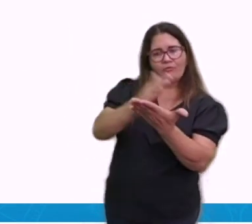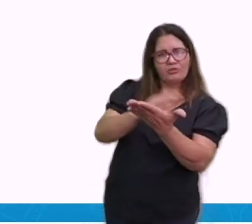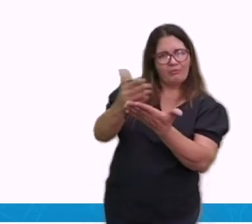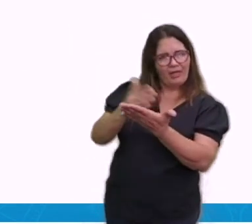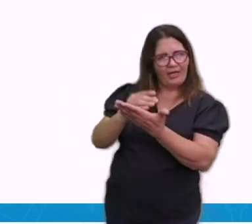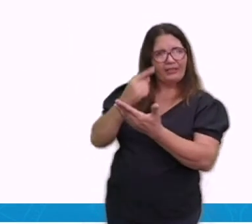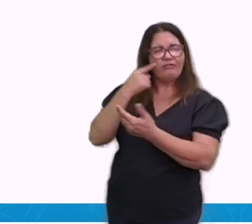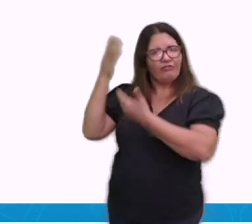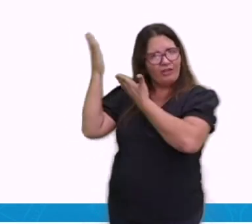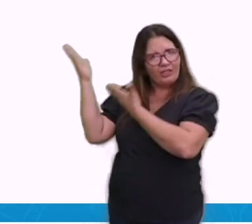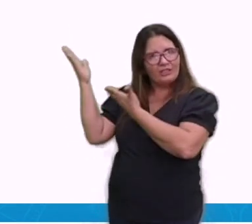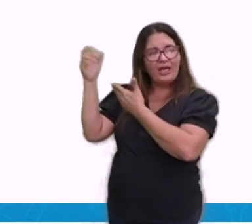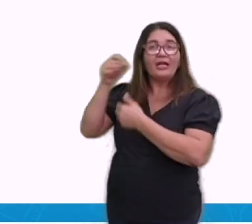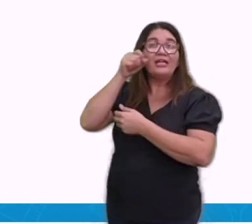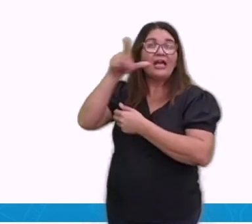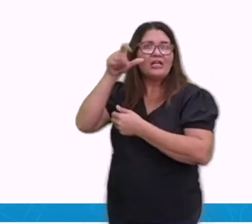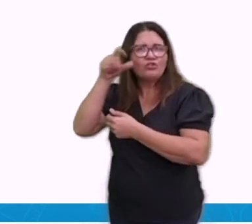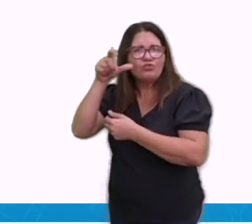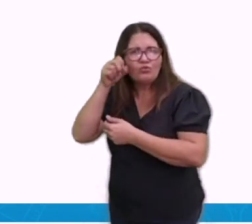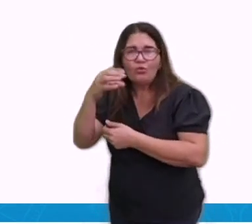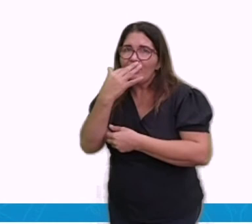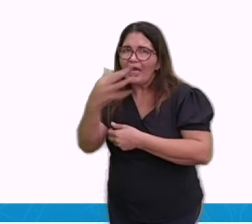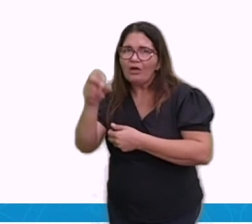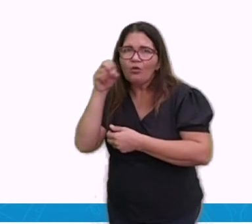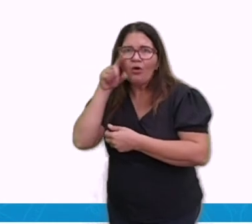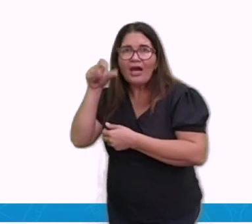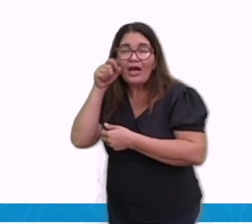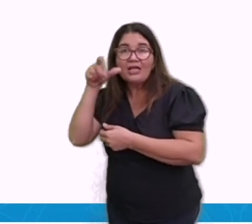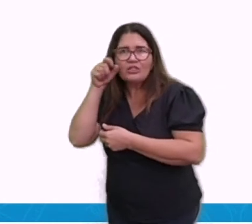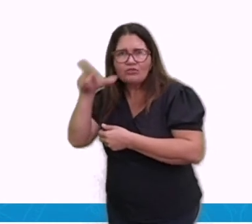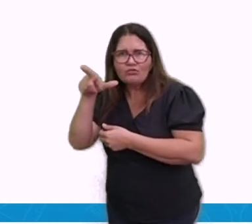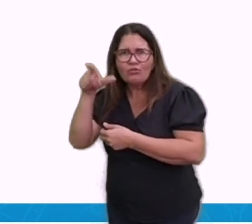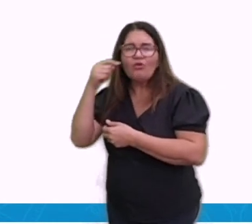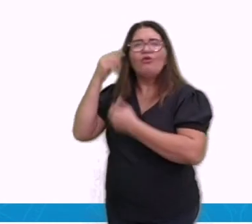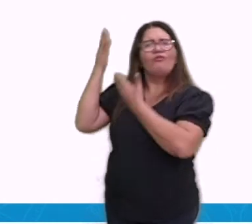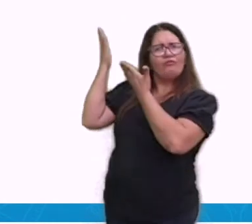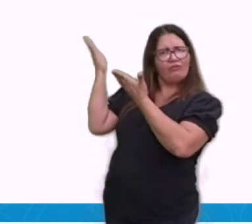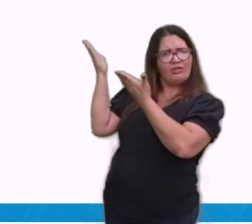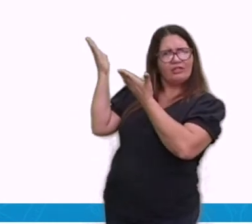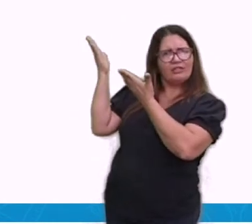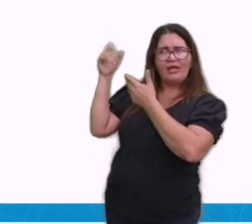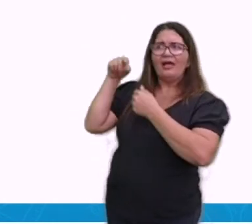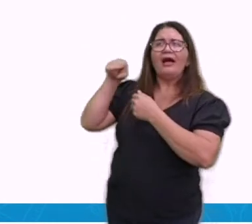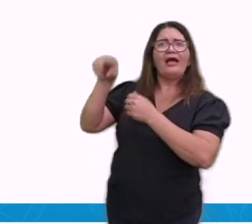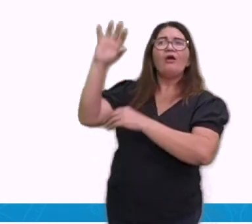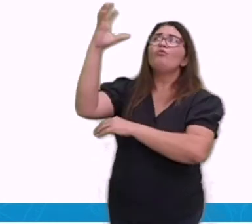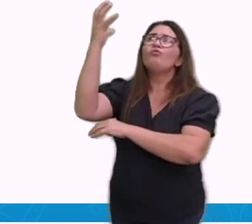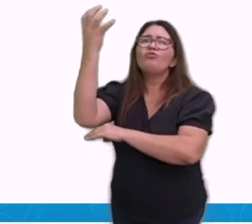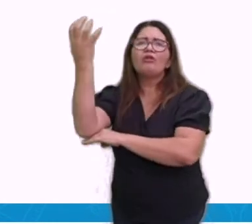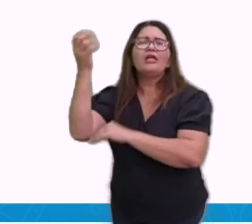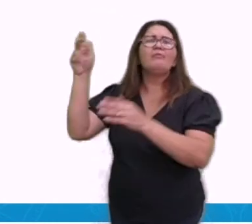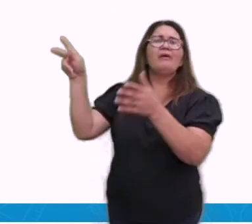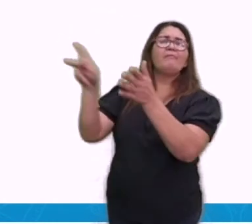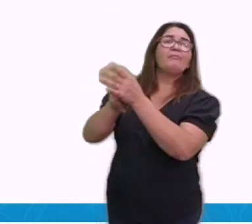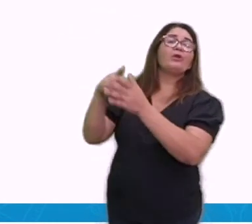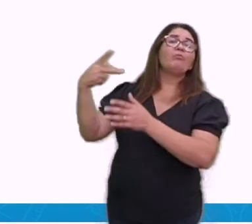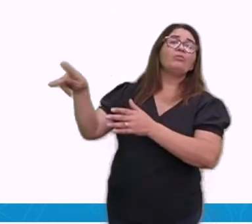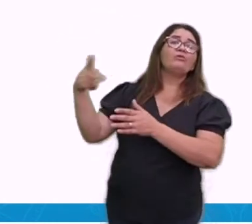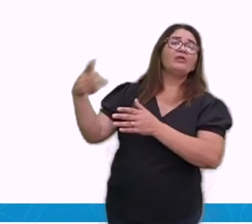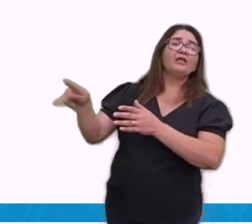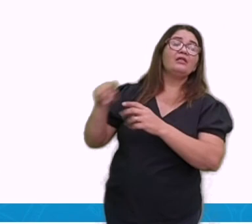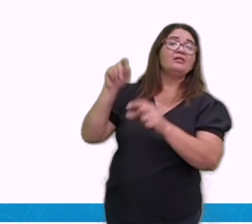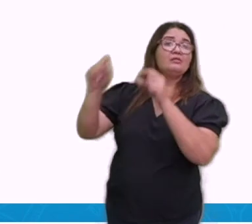é uma região que é caracterizada por um clima próprio, né? Ali, a maior